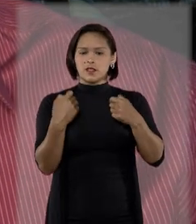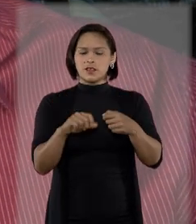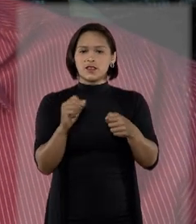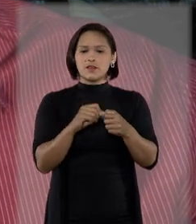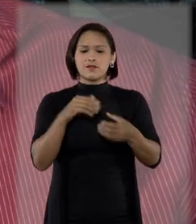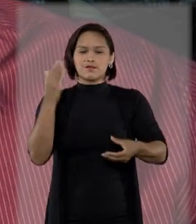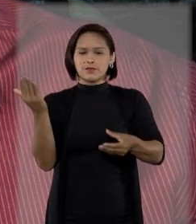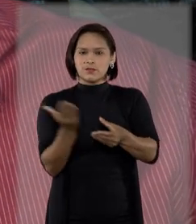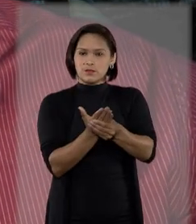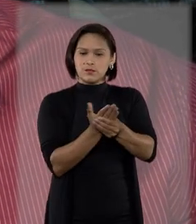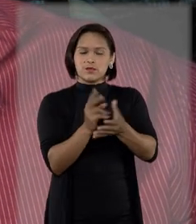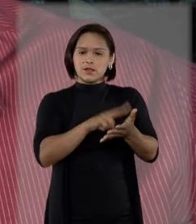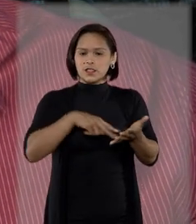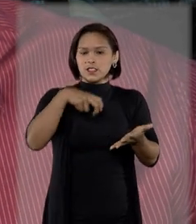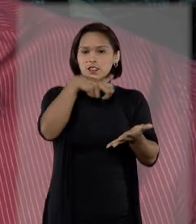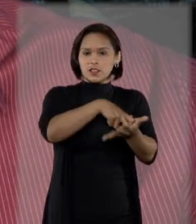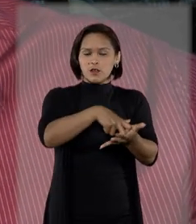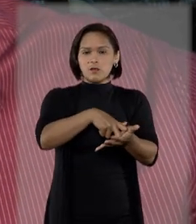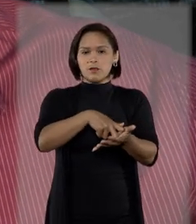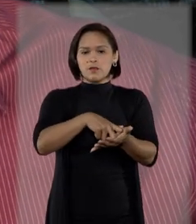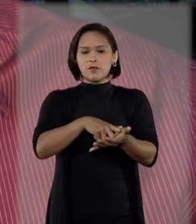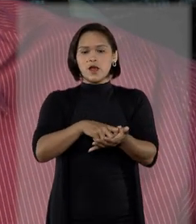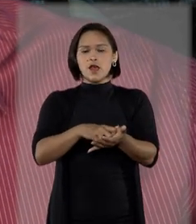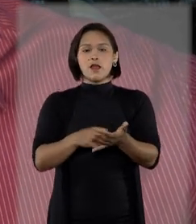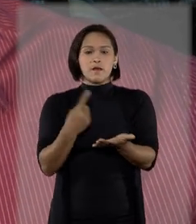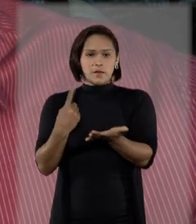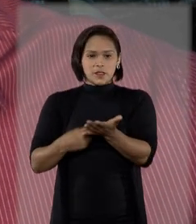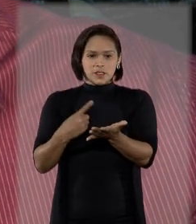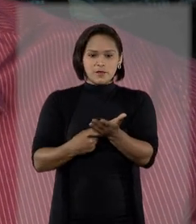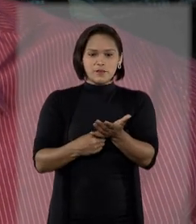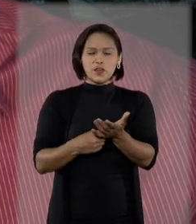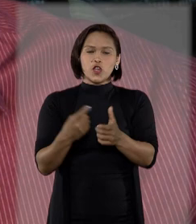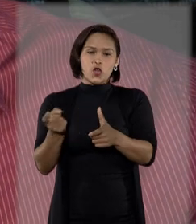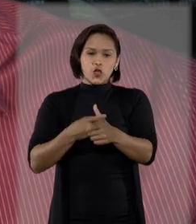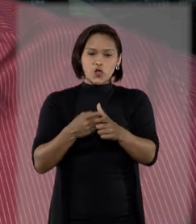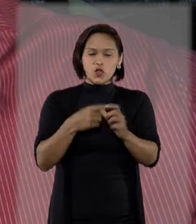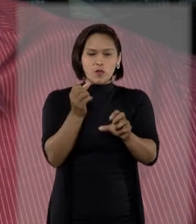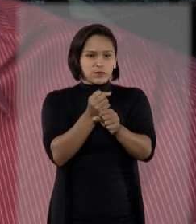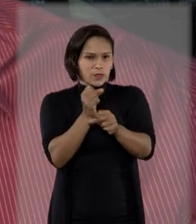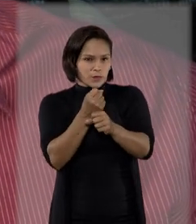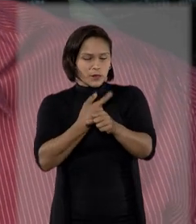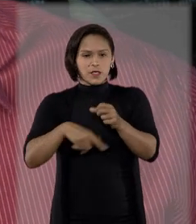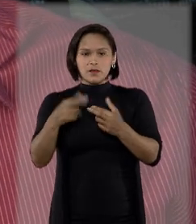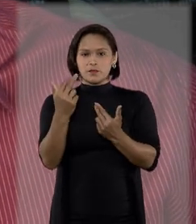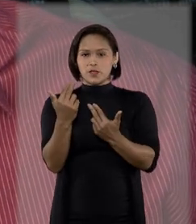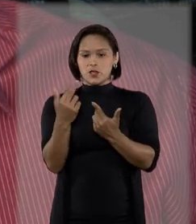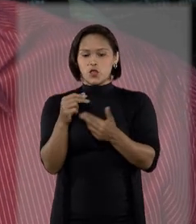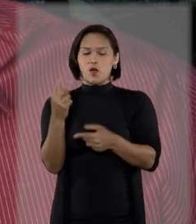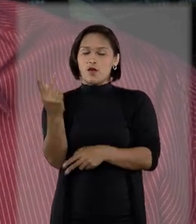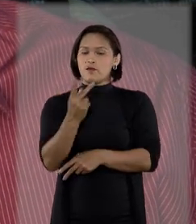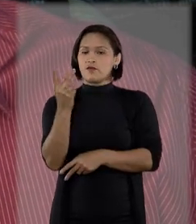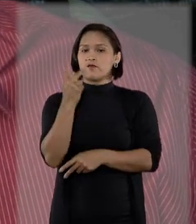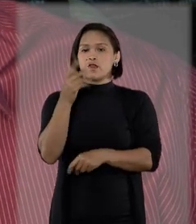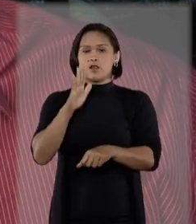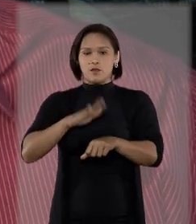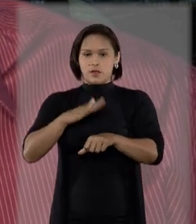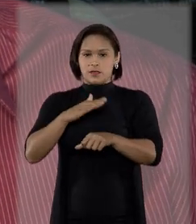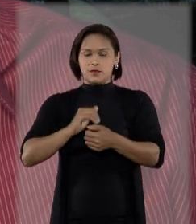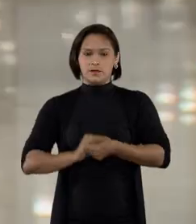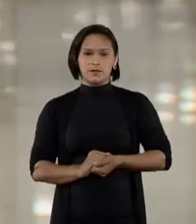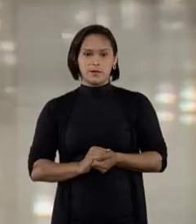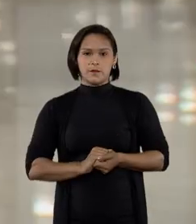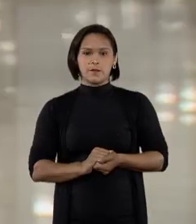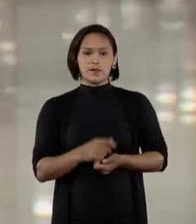feita uma ação de execução para que se cumpra ou uma ação de cobrança para que se cumpra o restante daquele valor